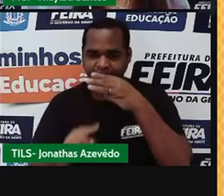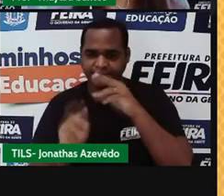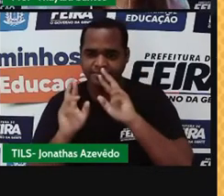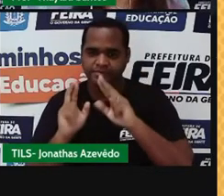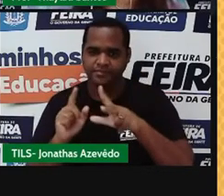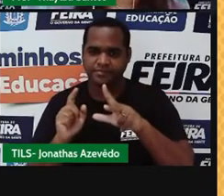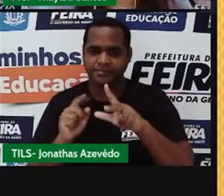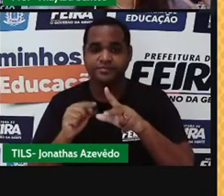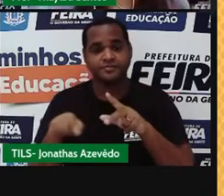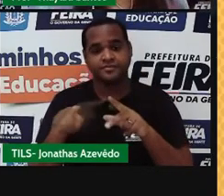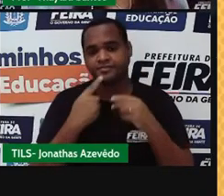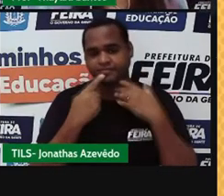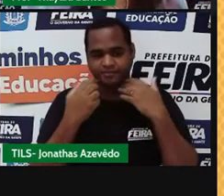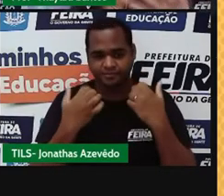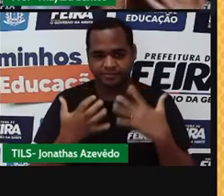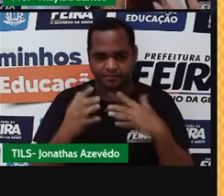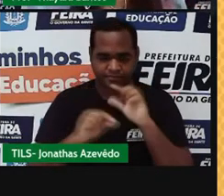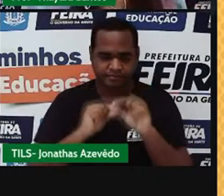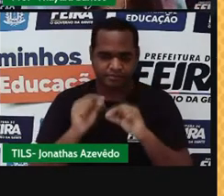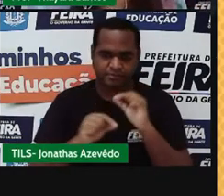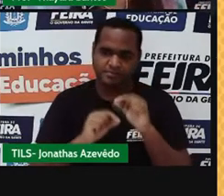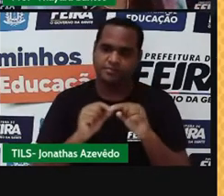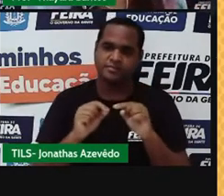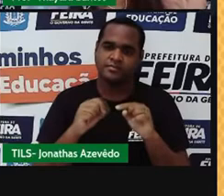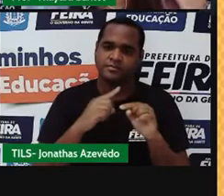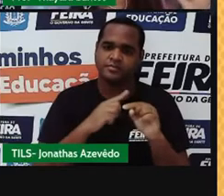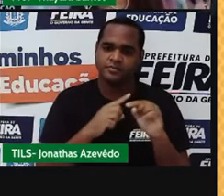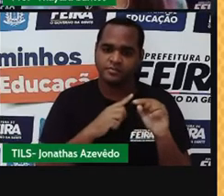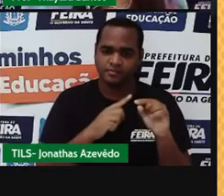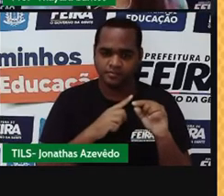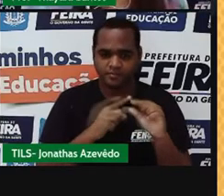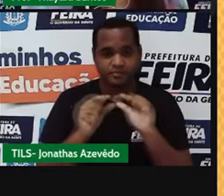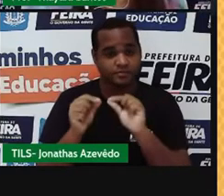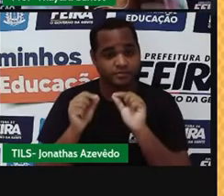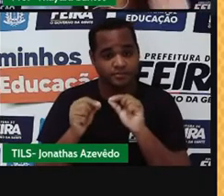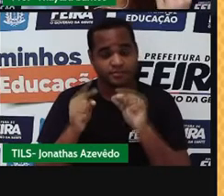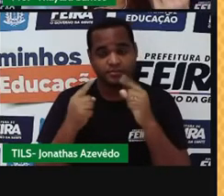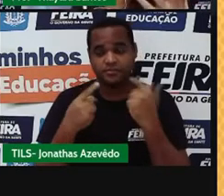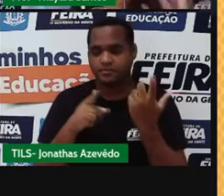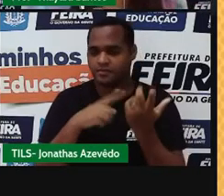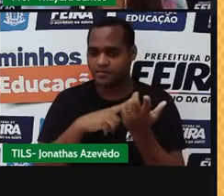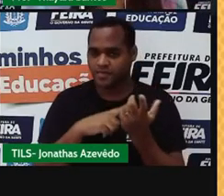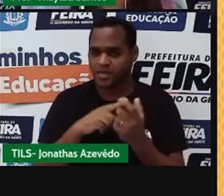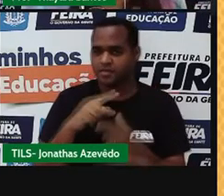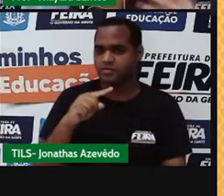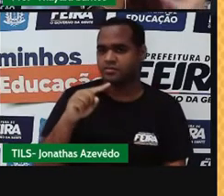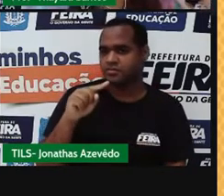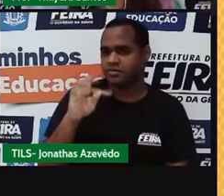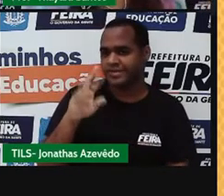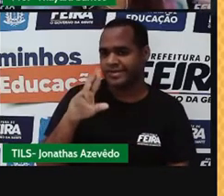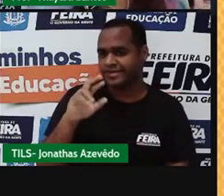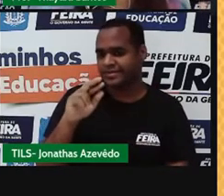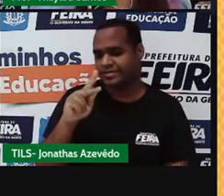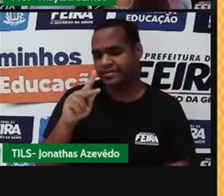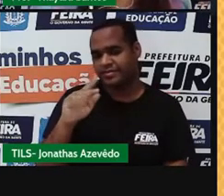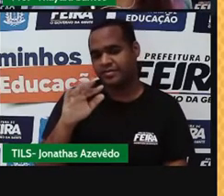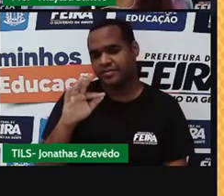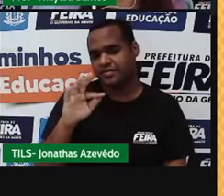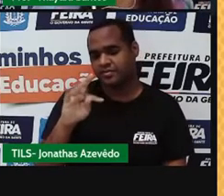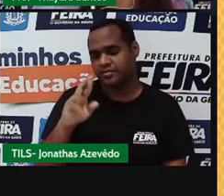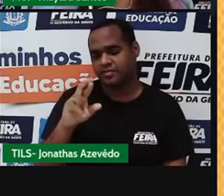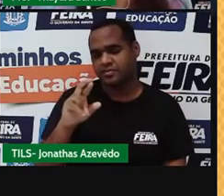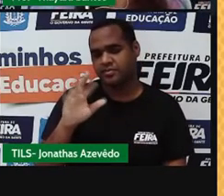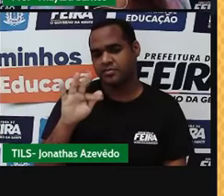Aí a gente fala que nessa substância aqui, a gente tem um sistema trifásico, porque a gente tem água nos três